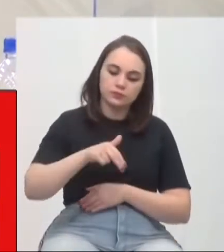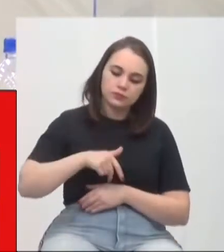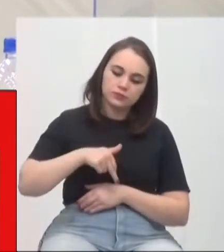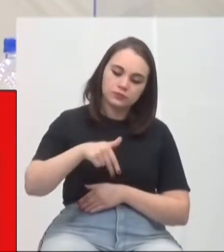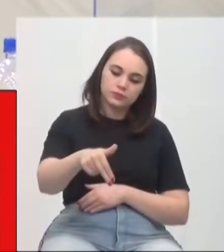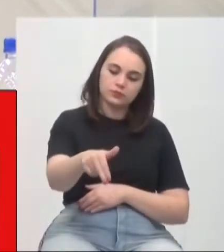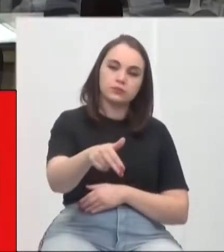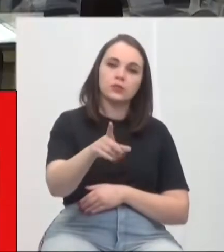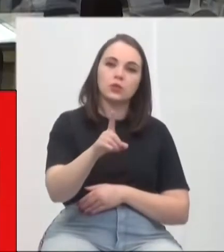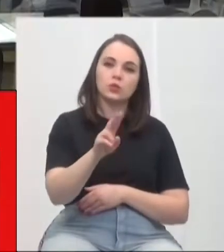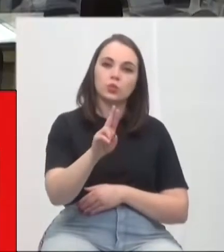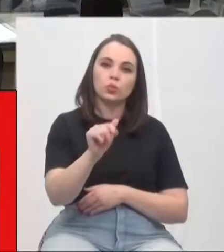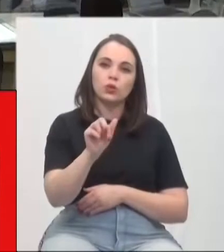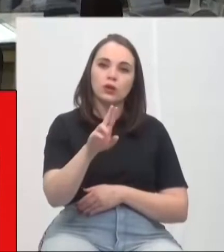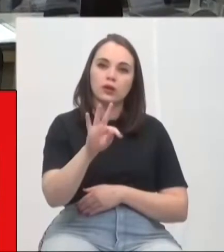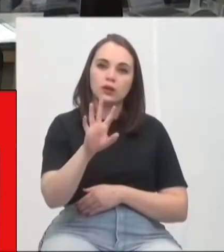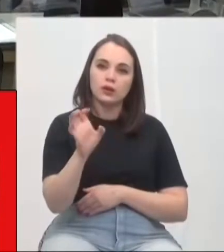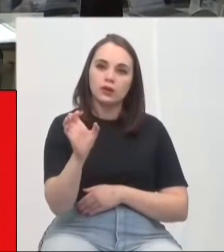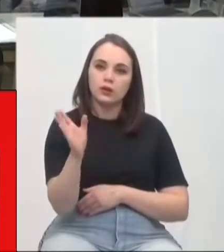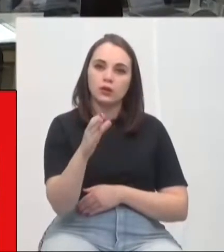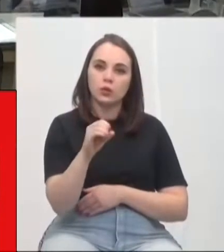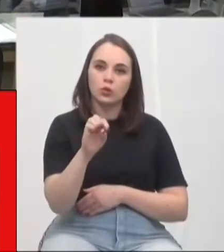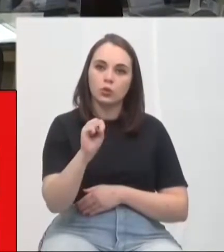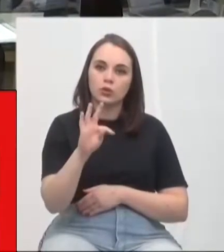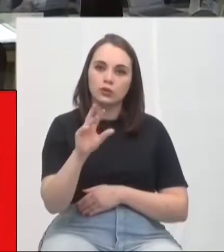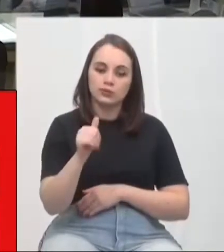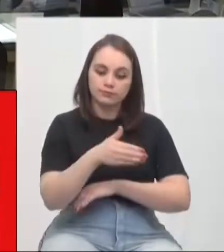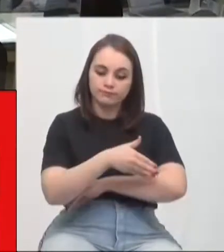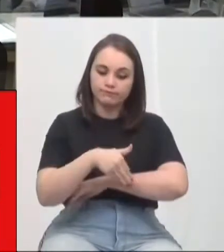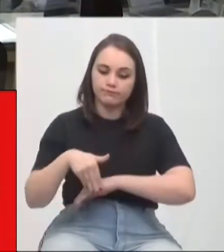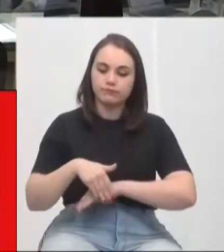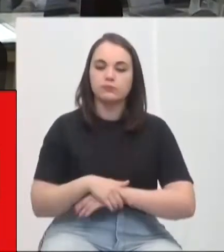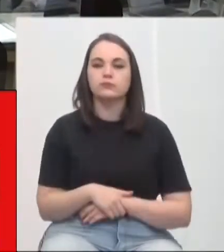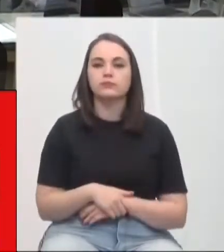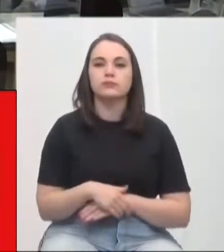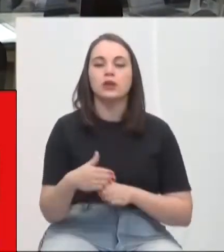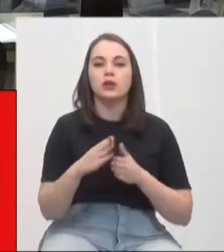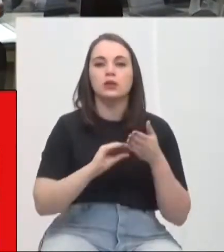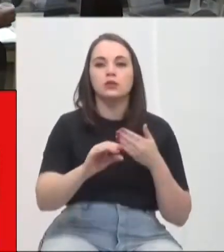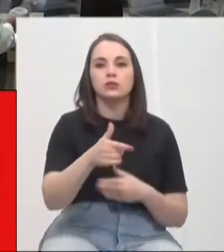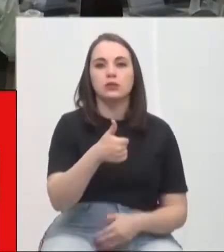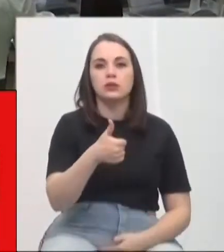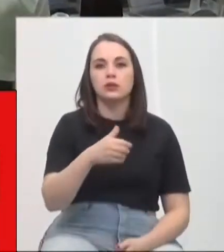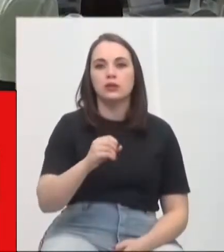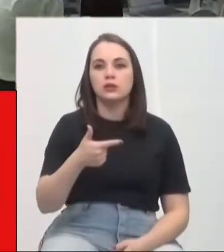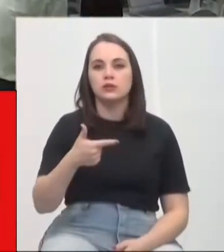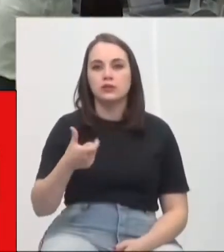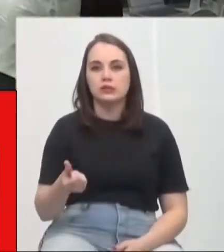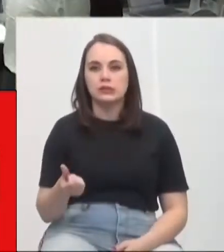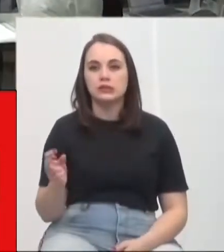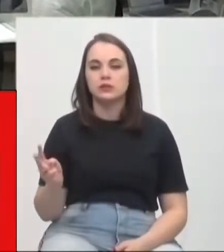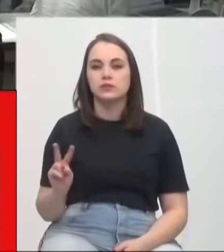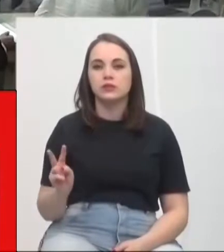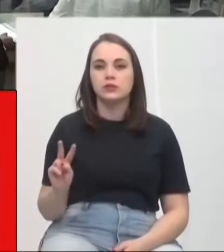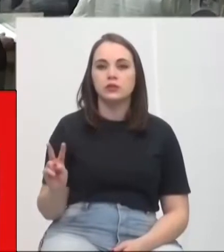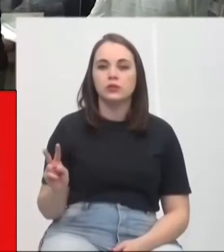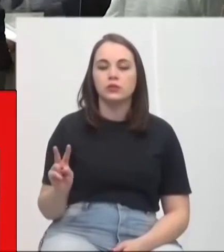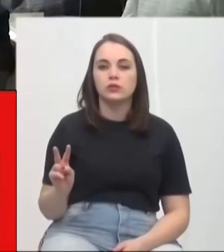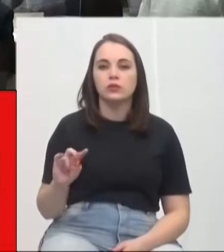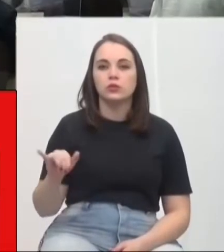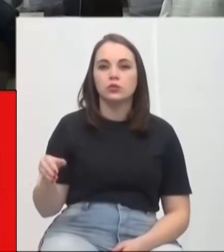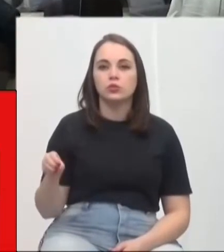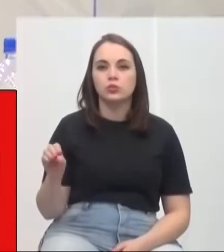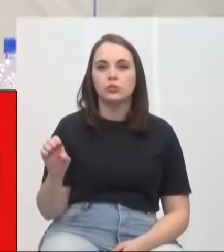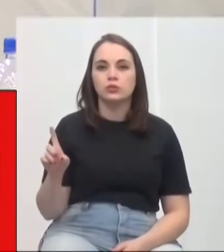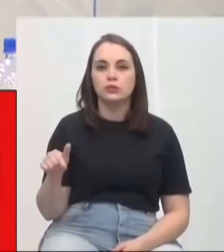Duarte Costa, de fronte ao escritório Cunha Matos, bairro Michel. Indicação 10, 26, 20, 21, autor, vereador José